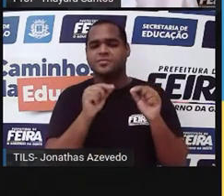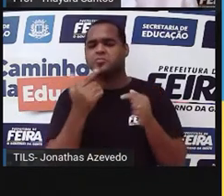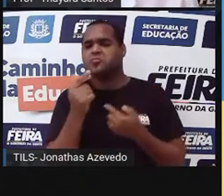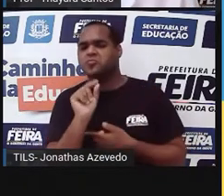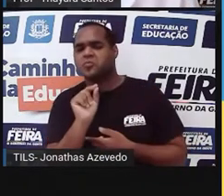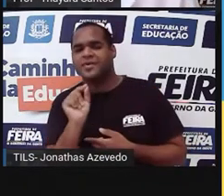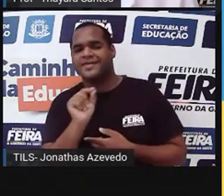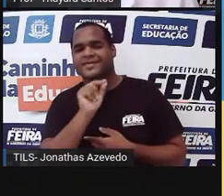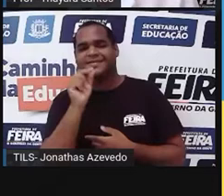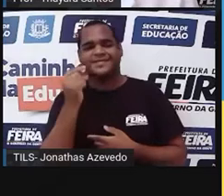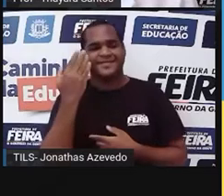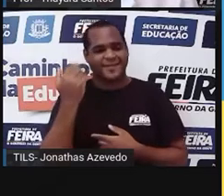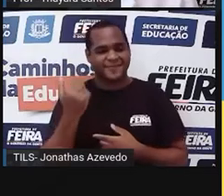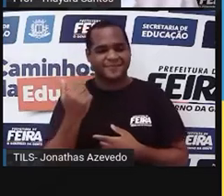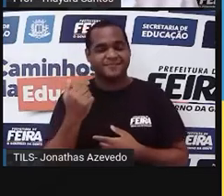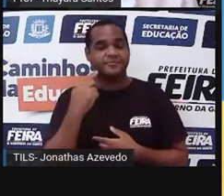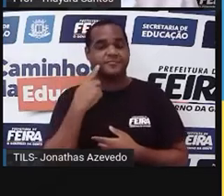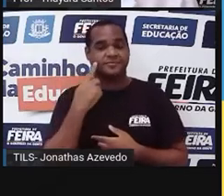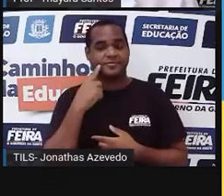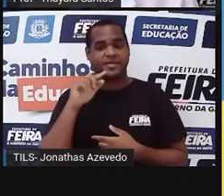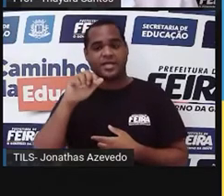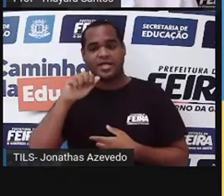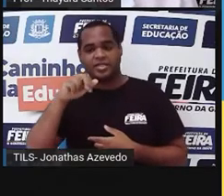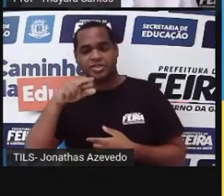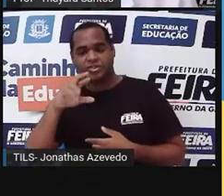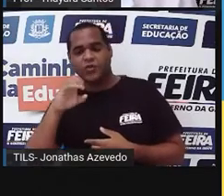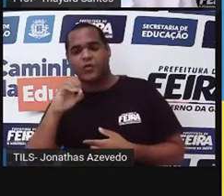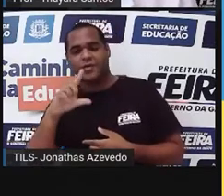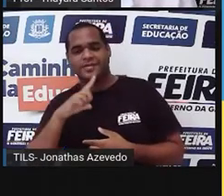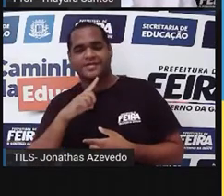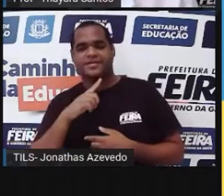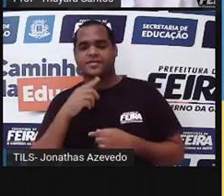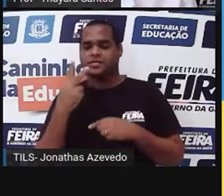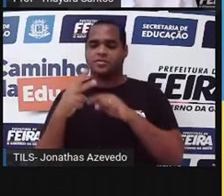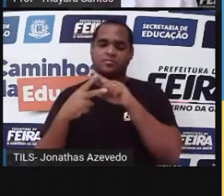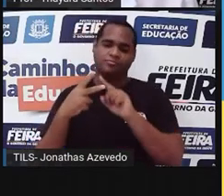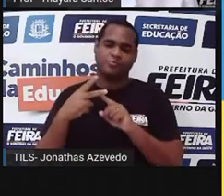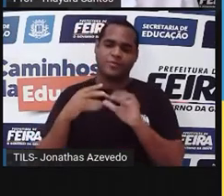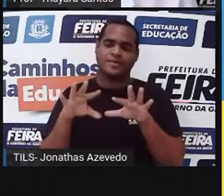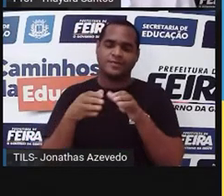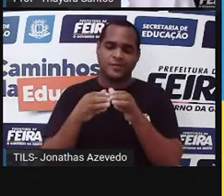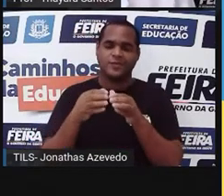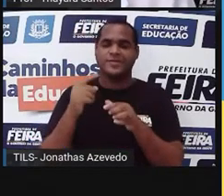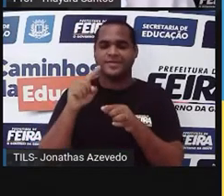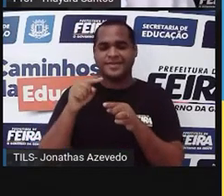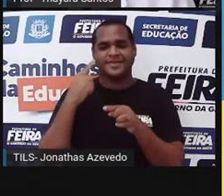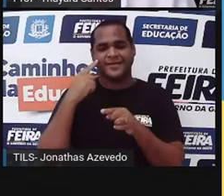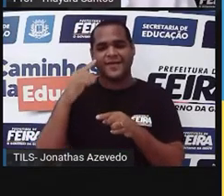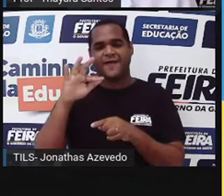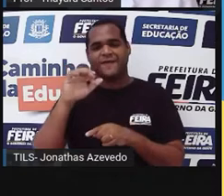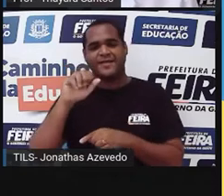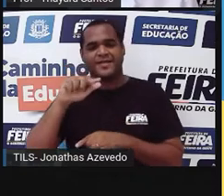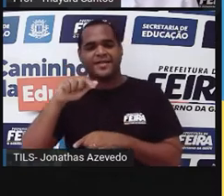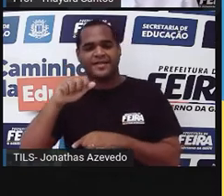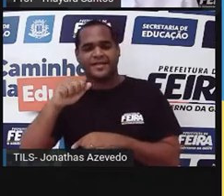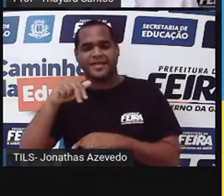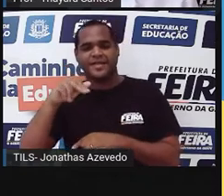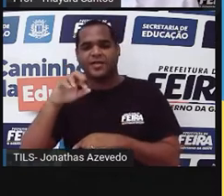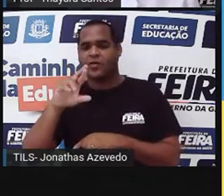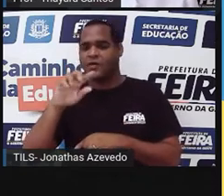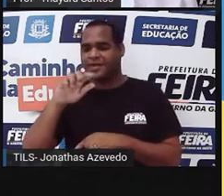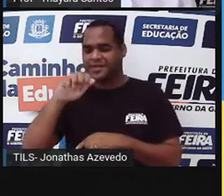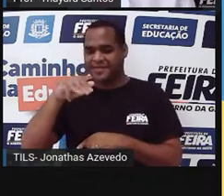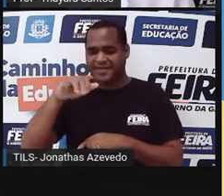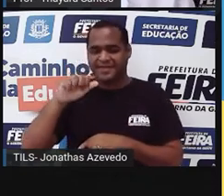elas? As angiospermas e as gimnospermas são dois grupos de plantas que a gente chama de fanerógamas. São plantas que têm